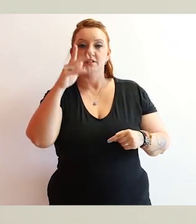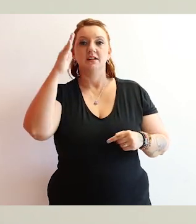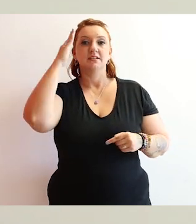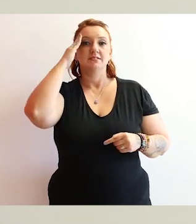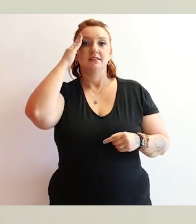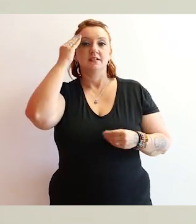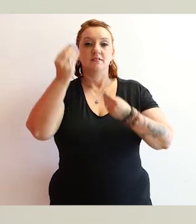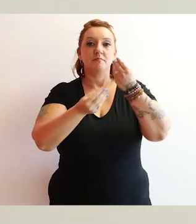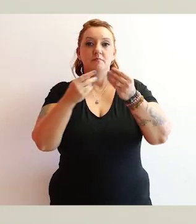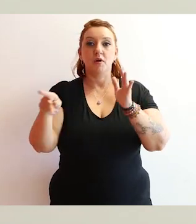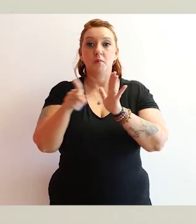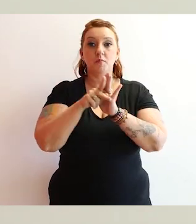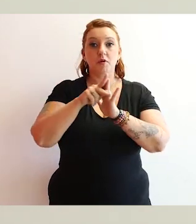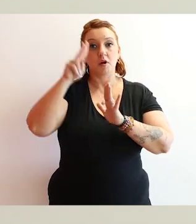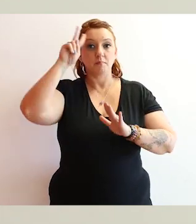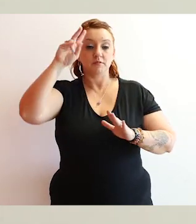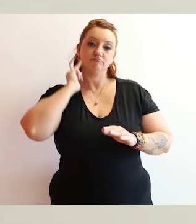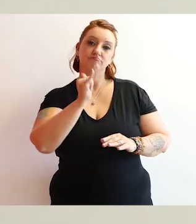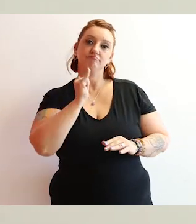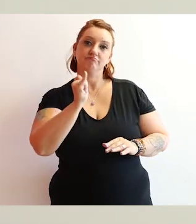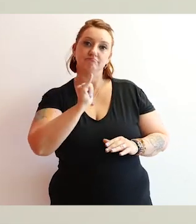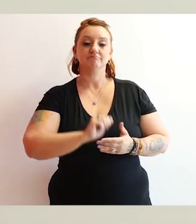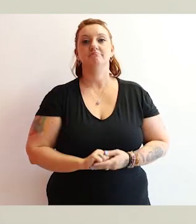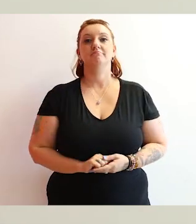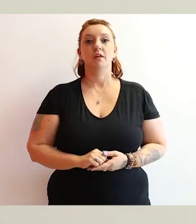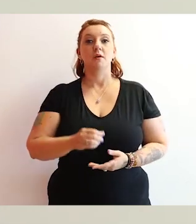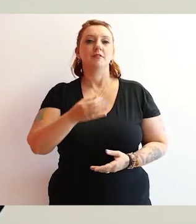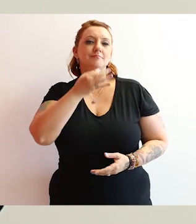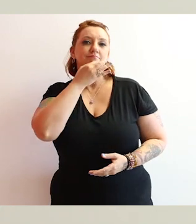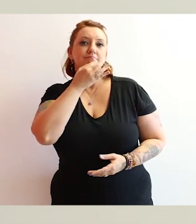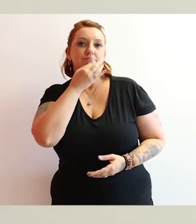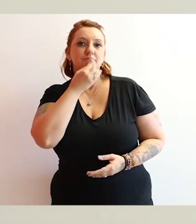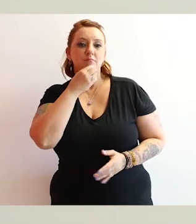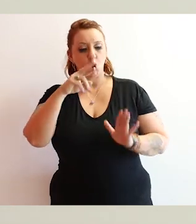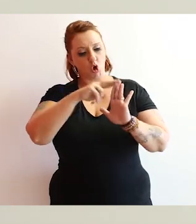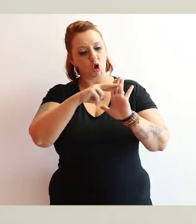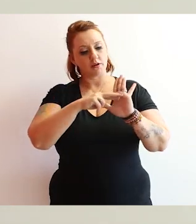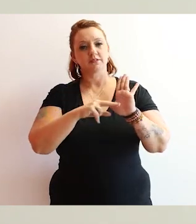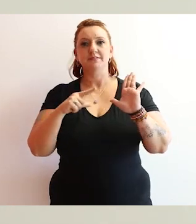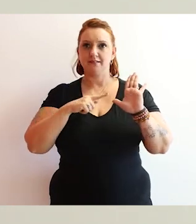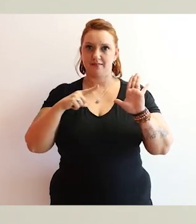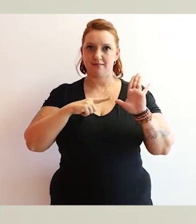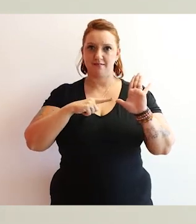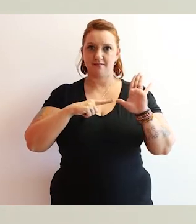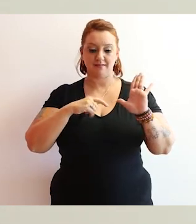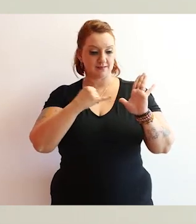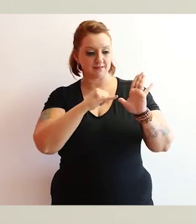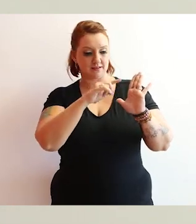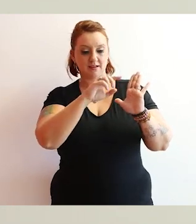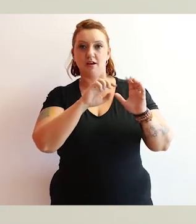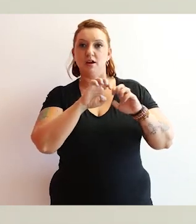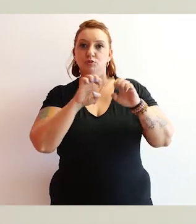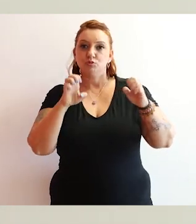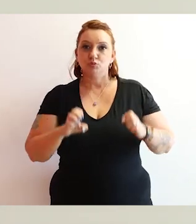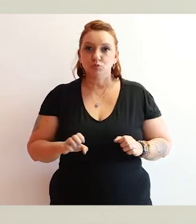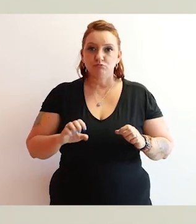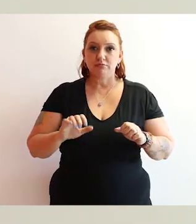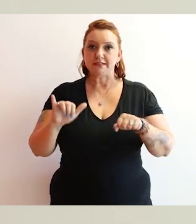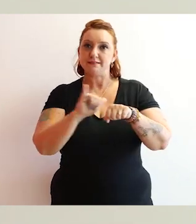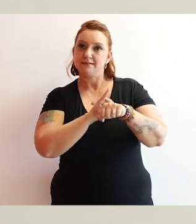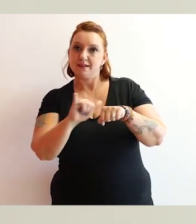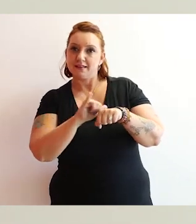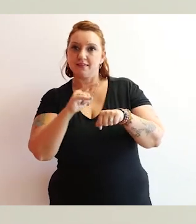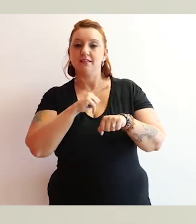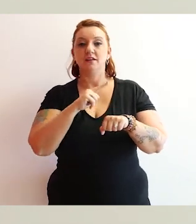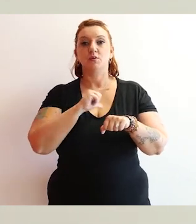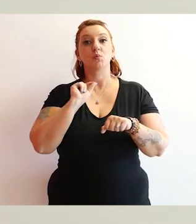história. Uma boa dica é ter um roteiro. Então, se eu tenho um roteiro, de como solicitar,